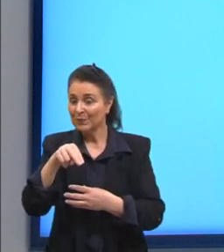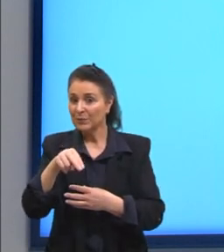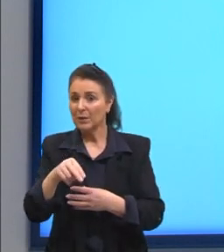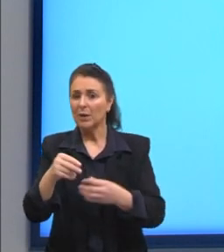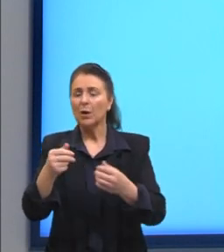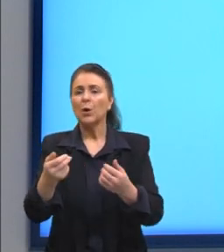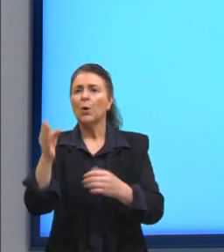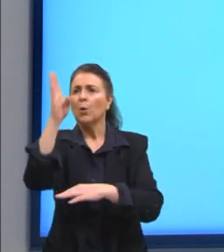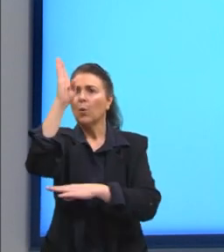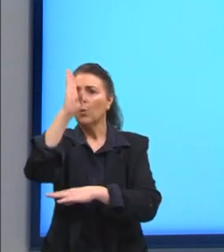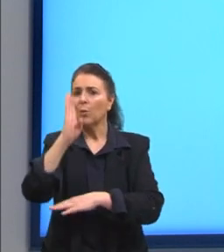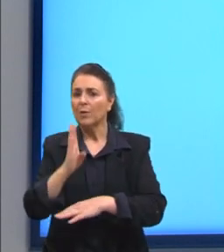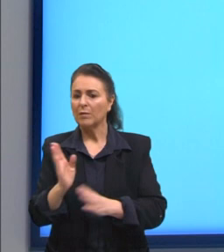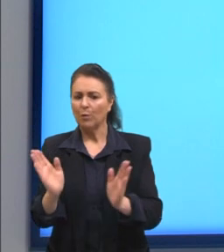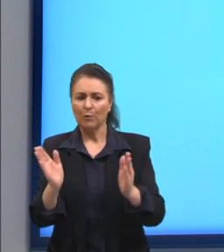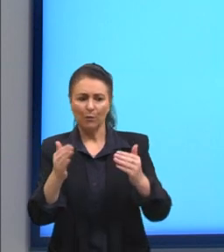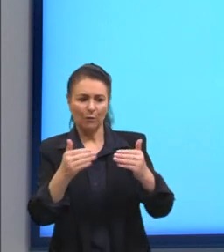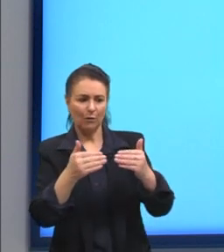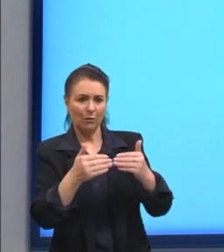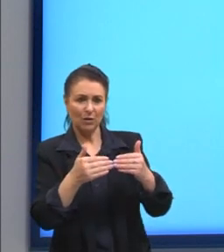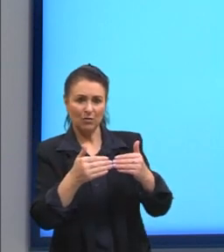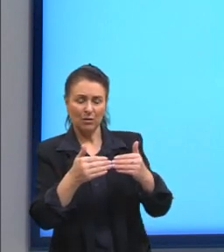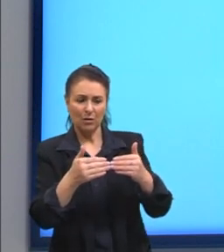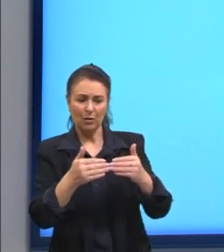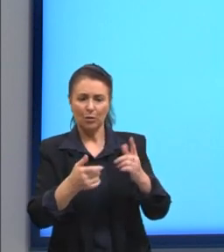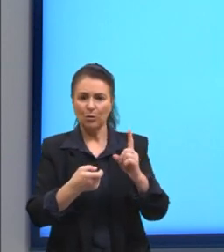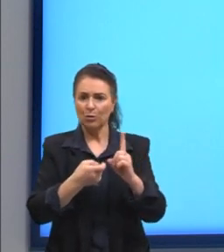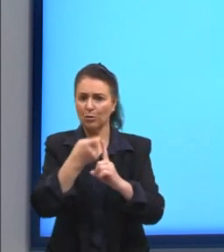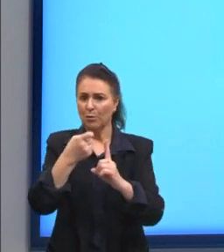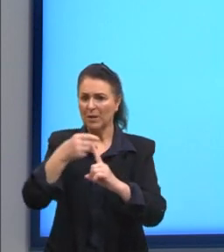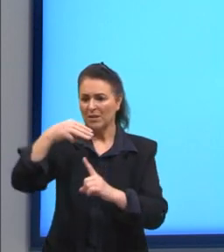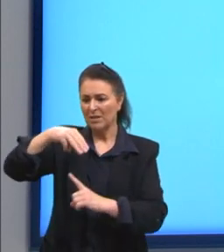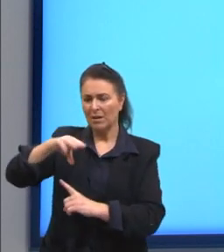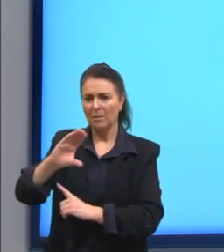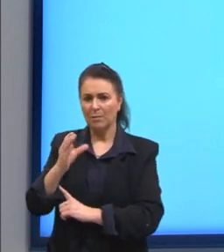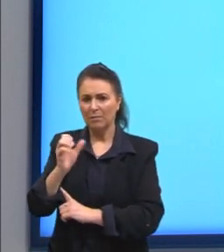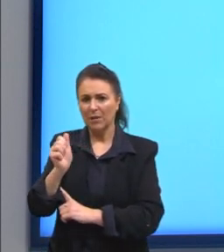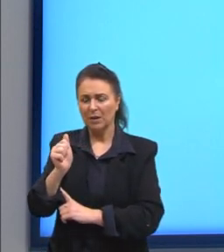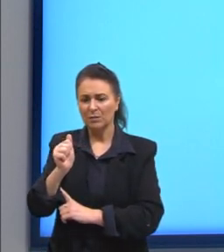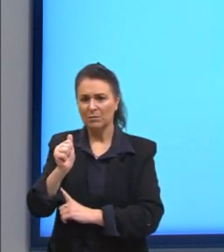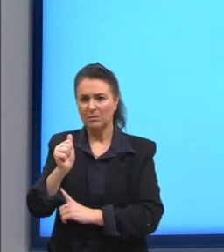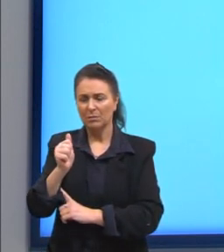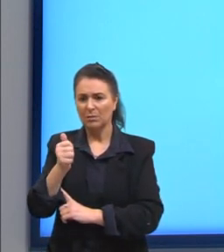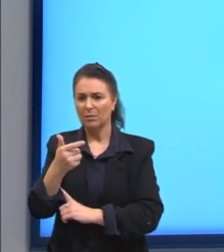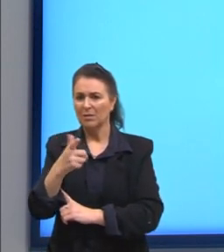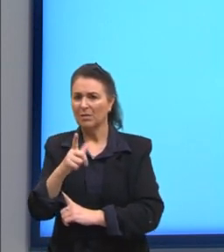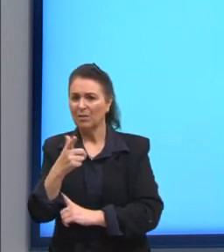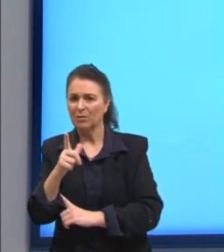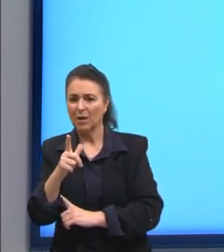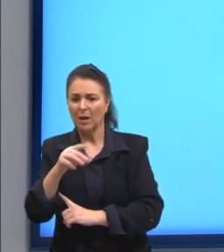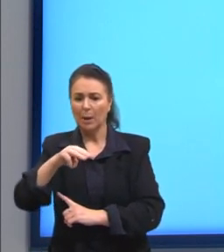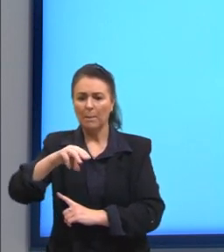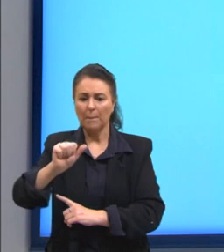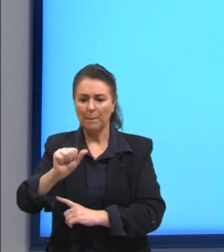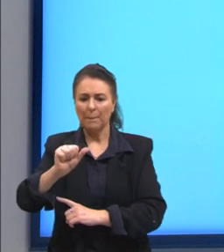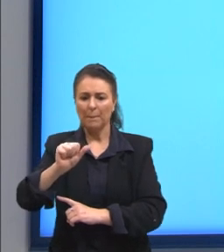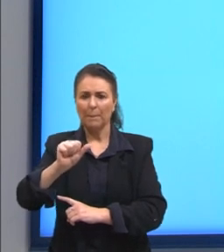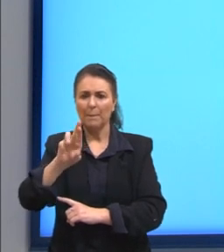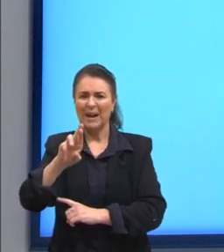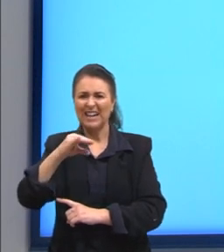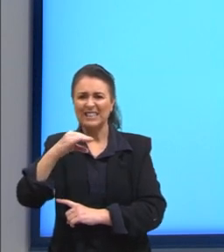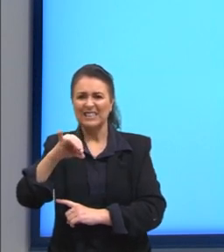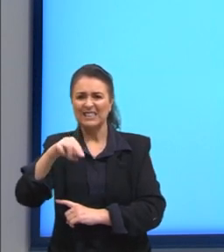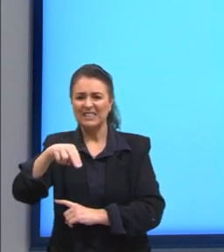fecha no mês de março. De março eu não tenho, que nem aqui juninas. Eu não tenho marcinas, por exemplo.